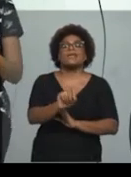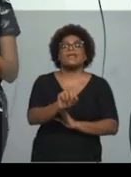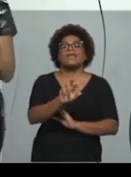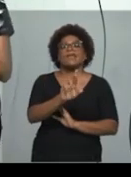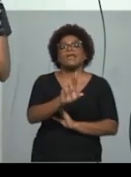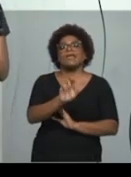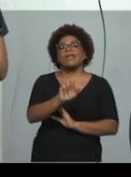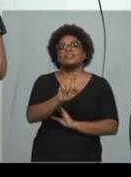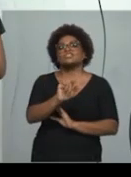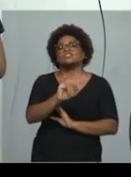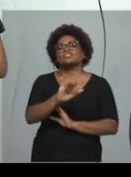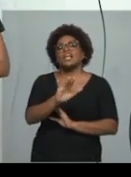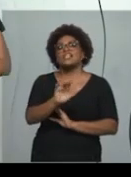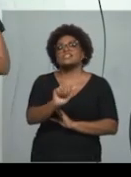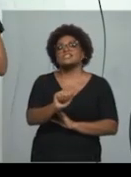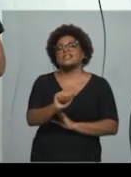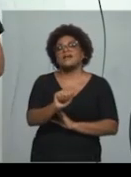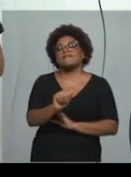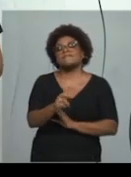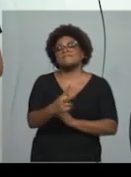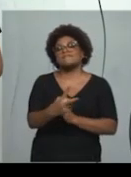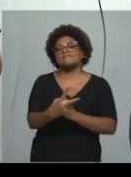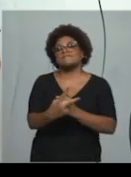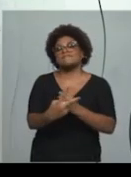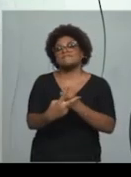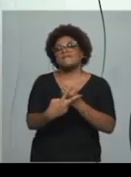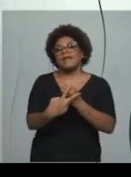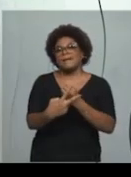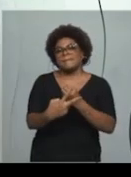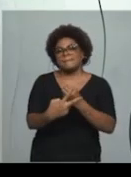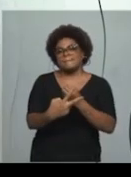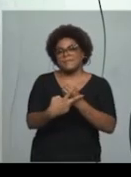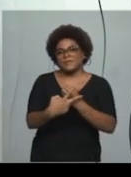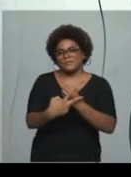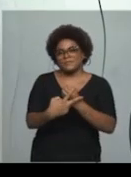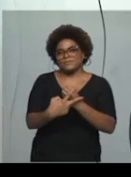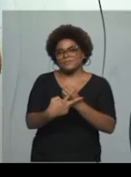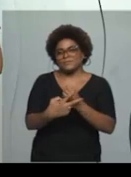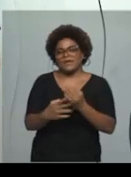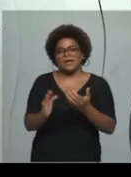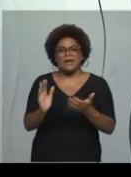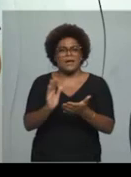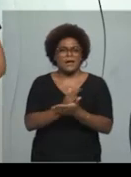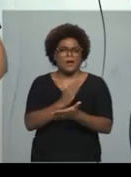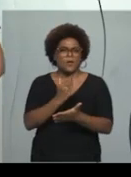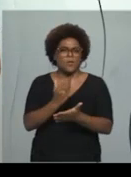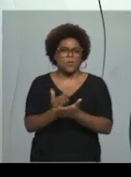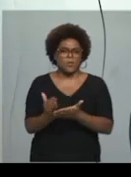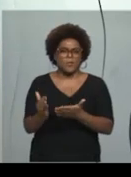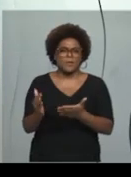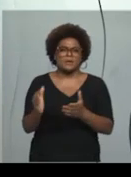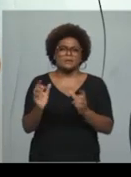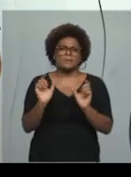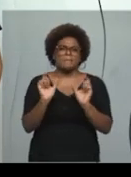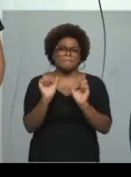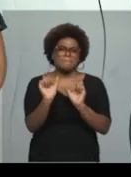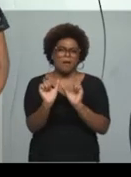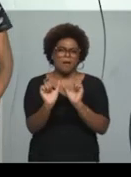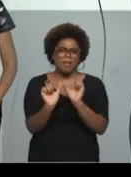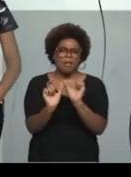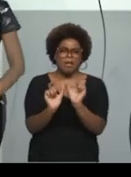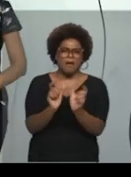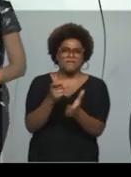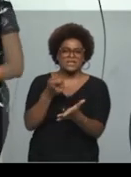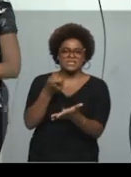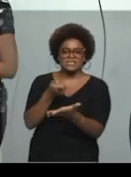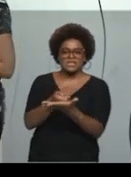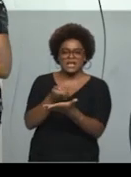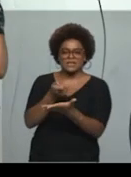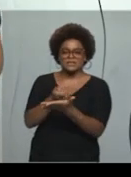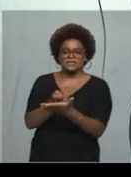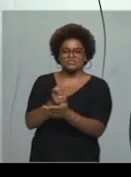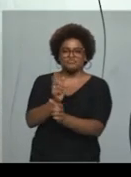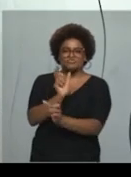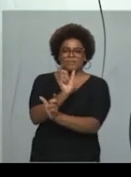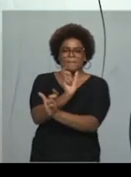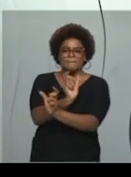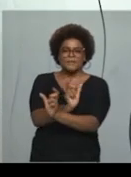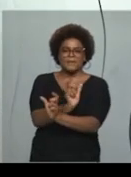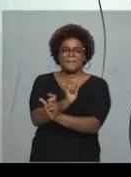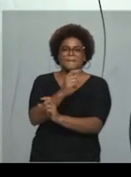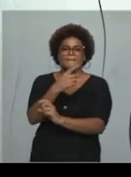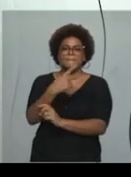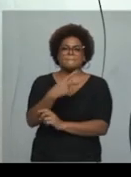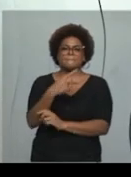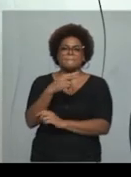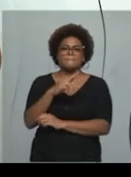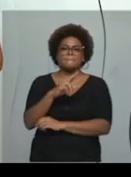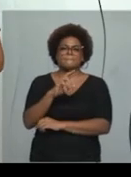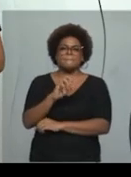Algumas palavras exigem preposição. E aí, como no nosso dia a dia, na nossa linguagem, a